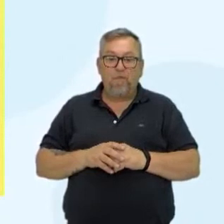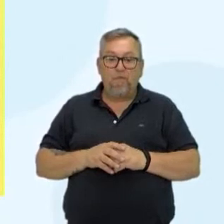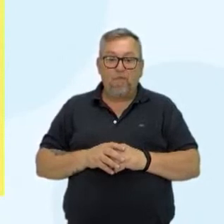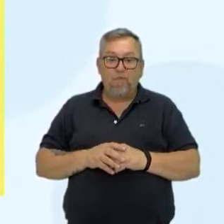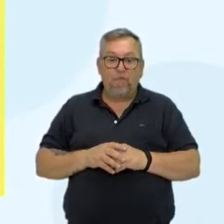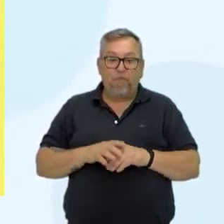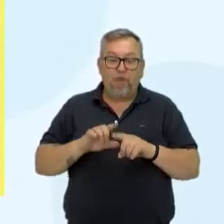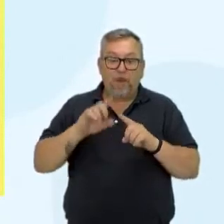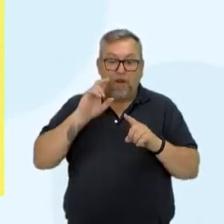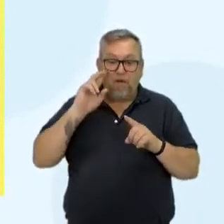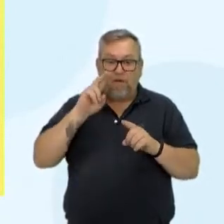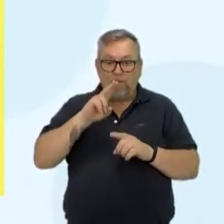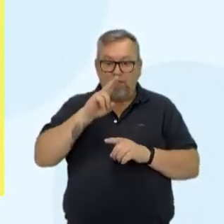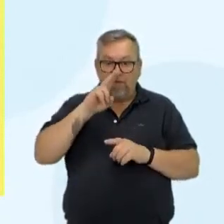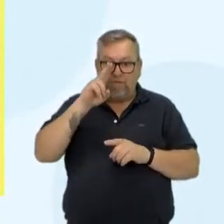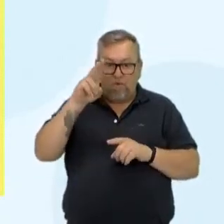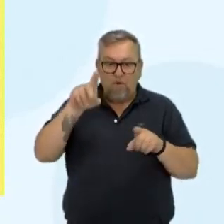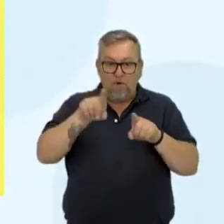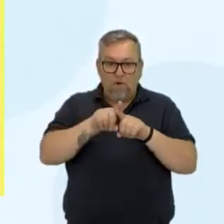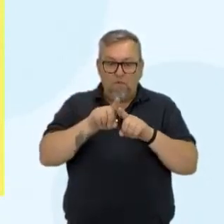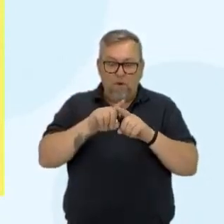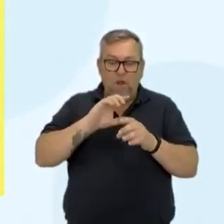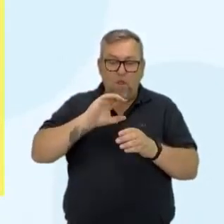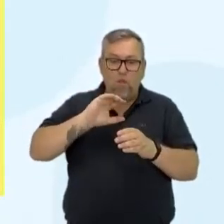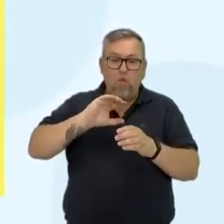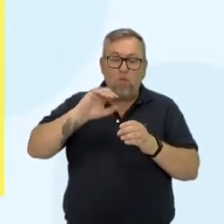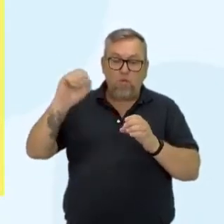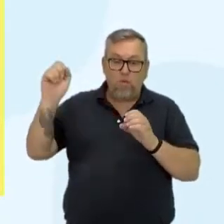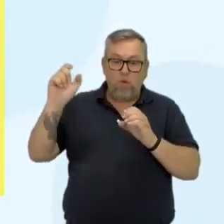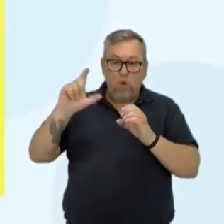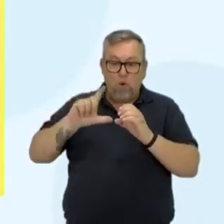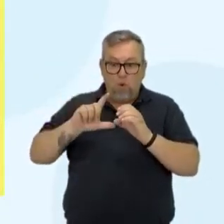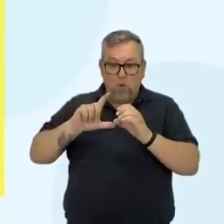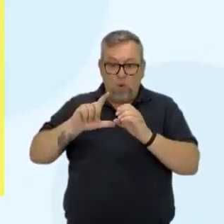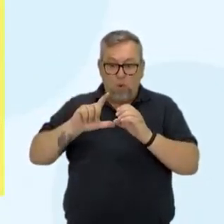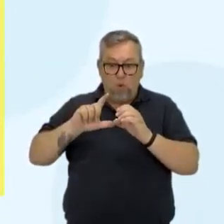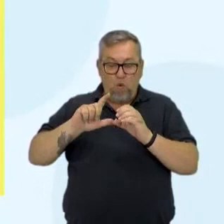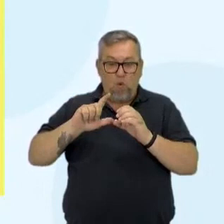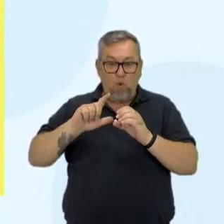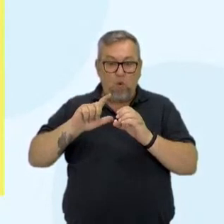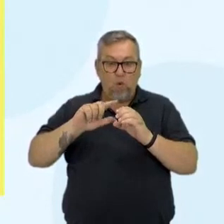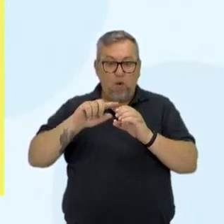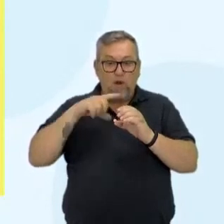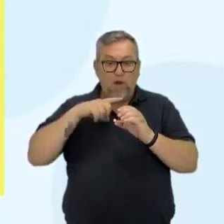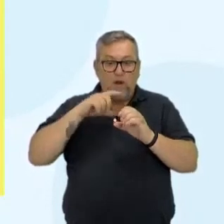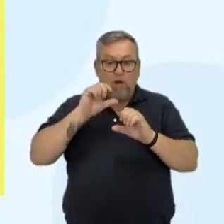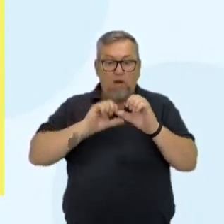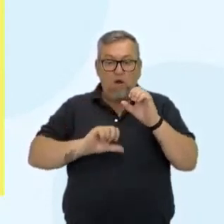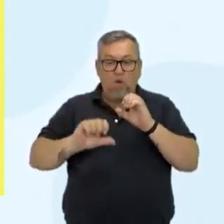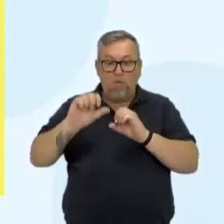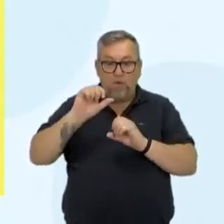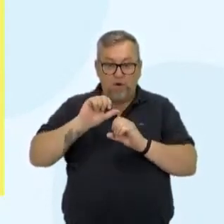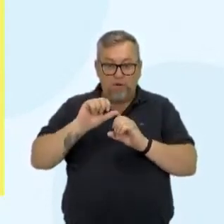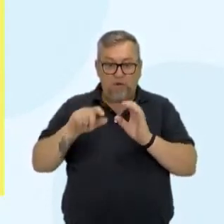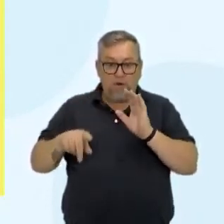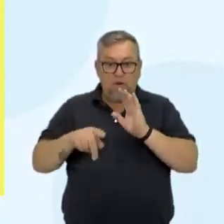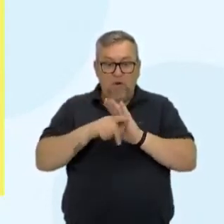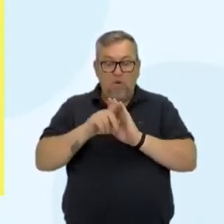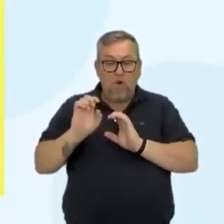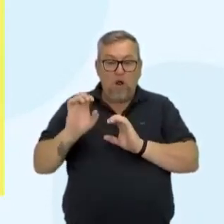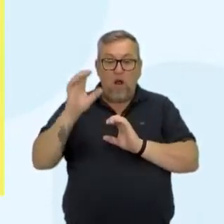a intensificação do efeito estufa é que pode acarretar aí a mudança de clima do planeta.